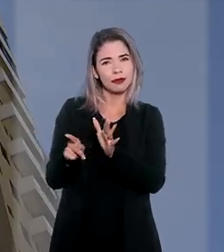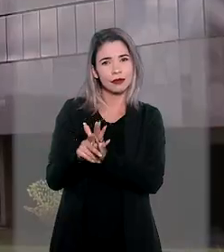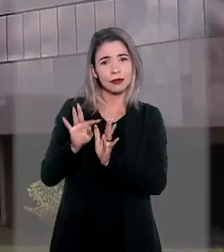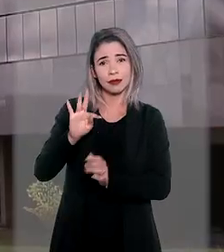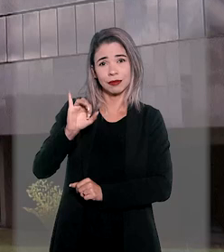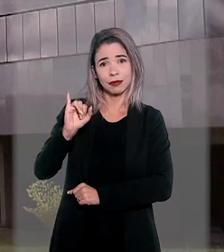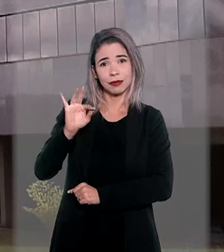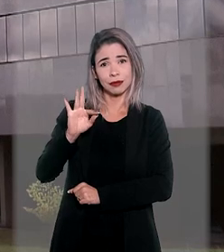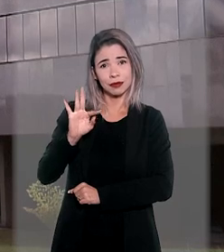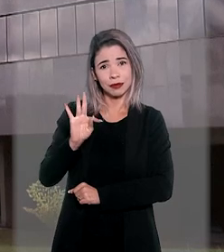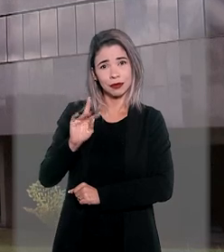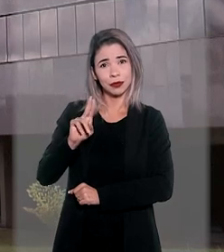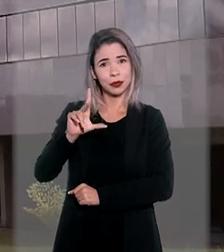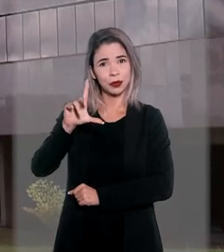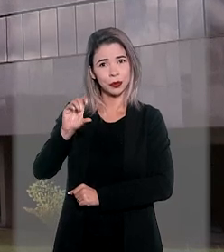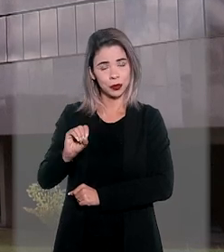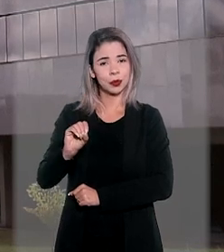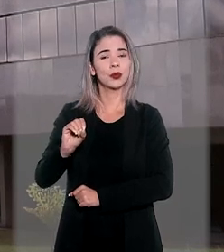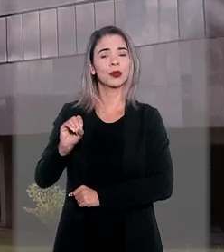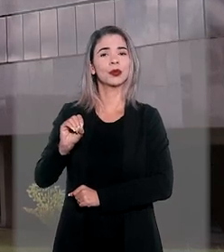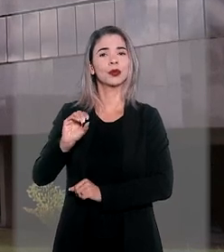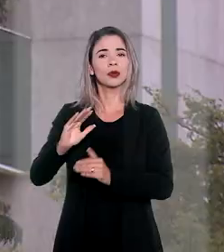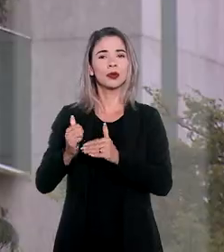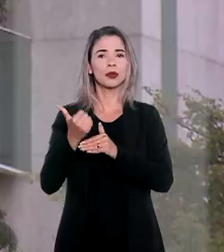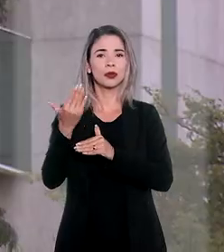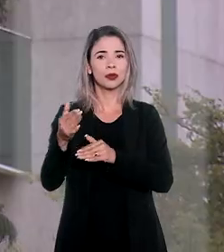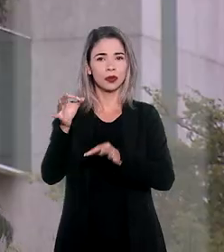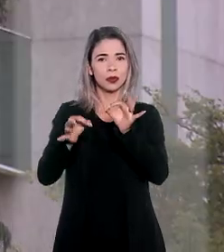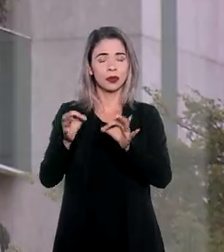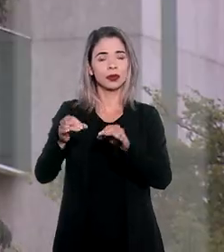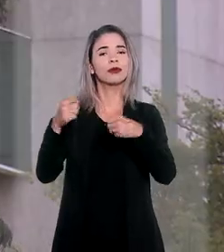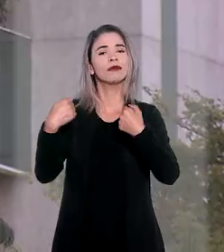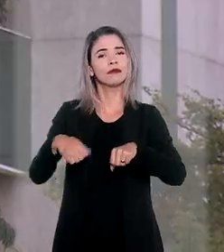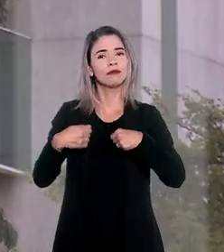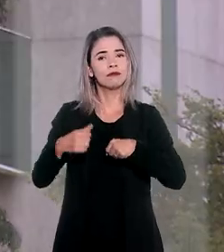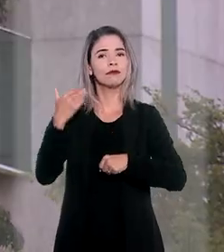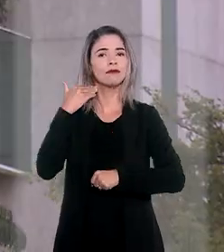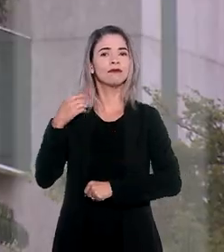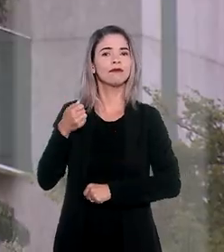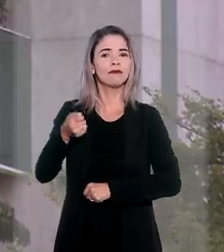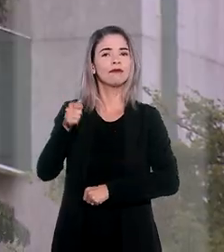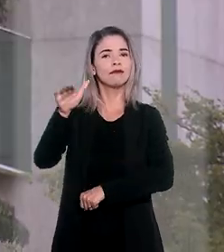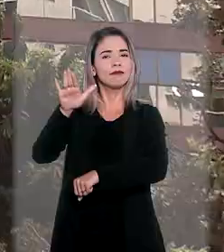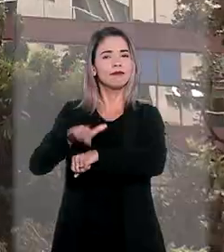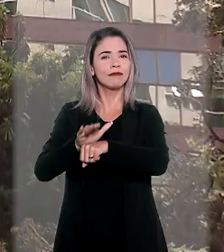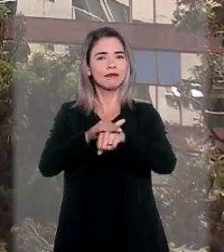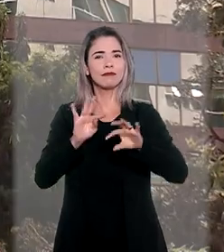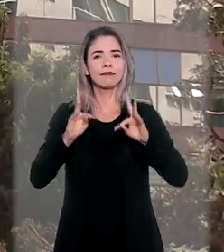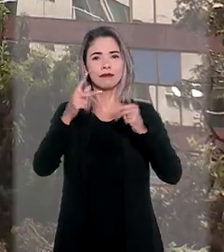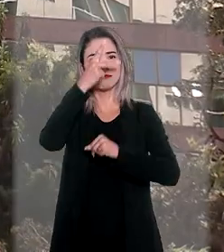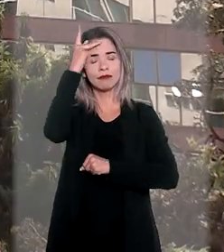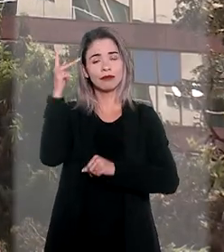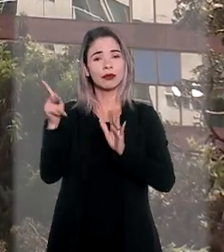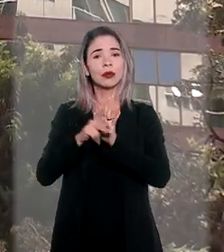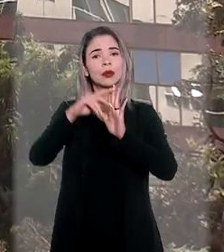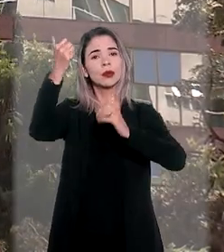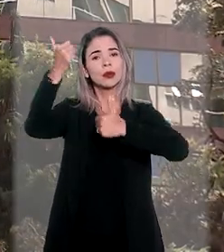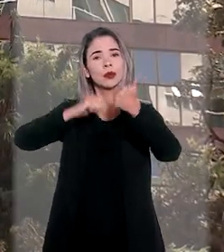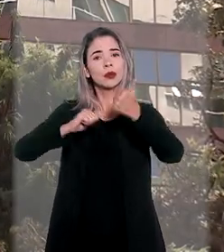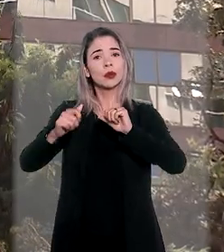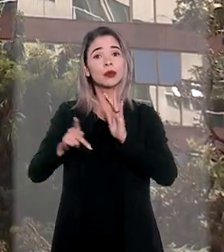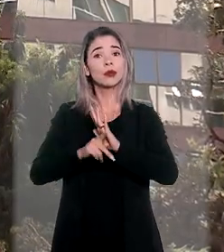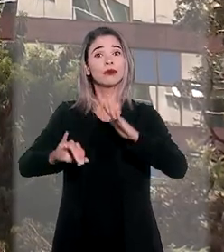de título extrajudicial, o juízo de primeiro grau determinou a intimação de todas as partes sobre a nomeação do perito para